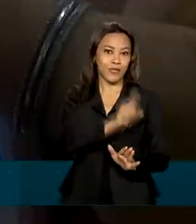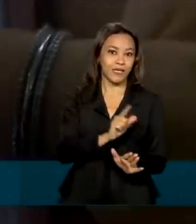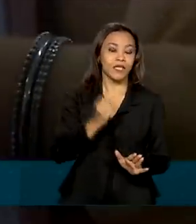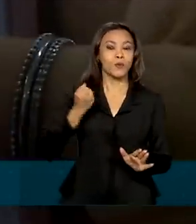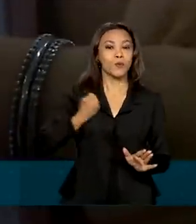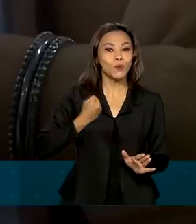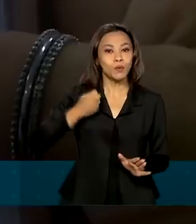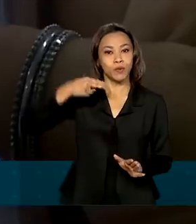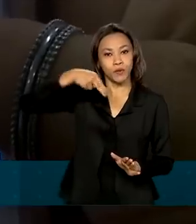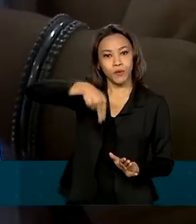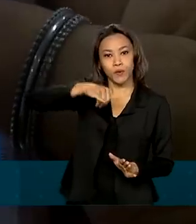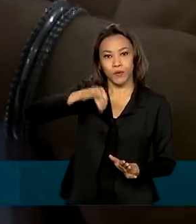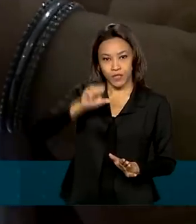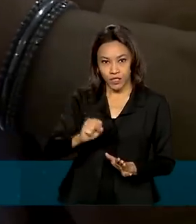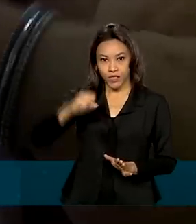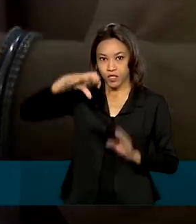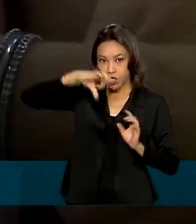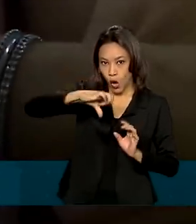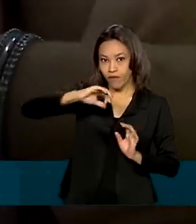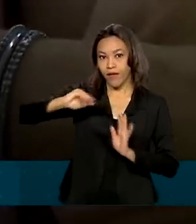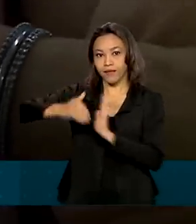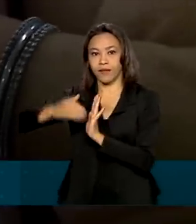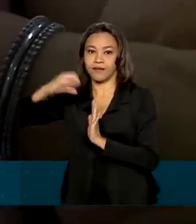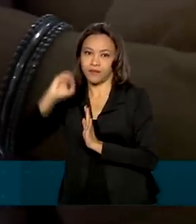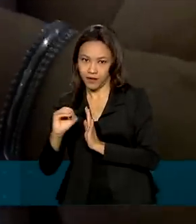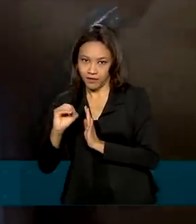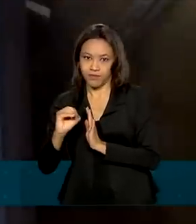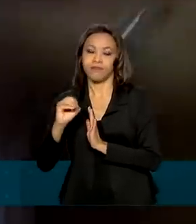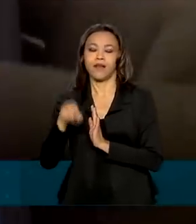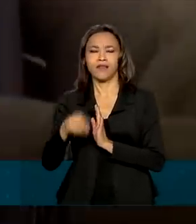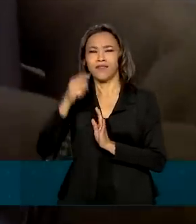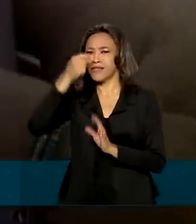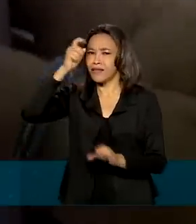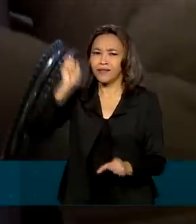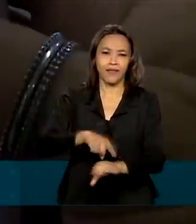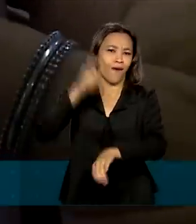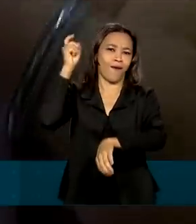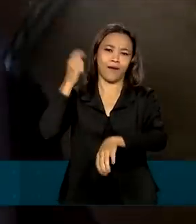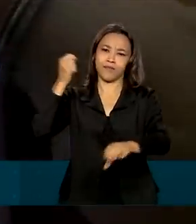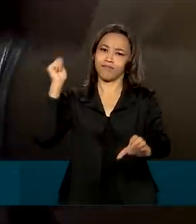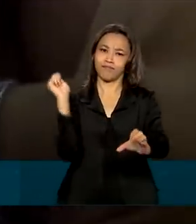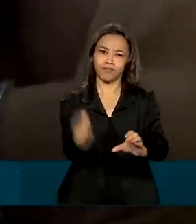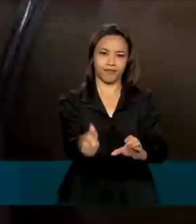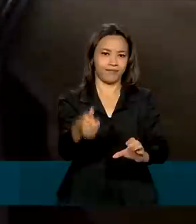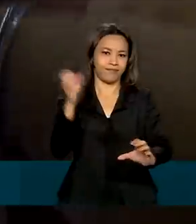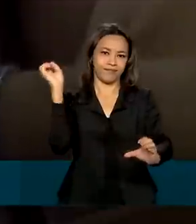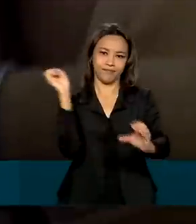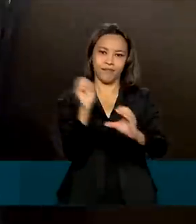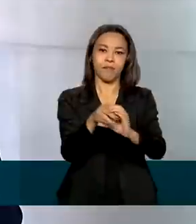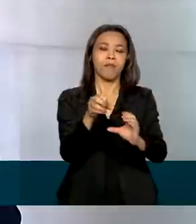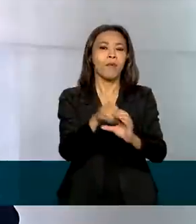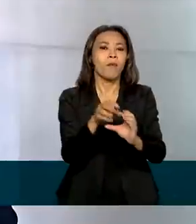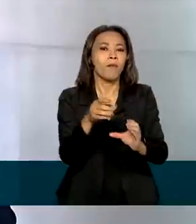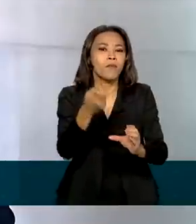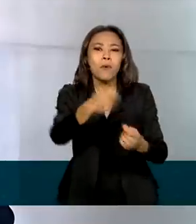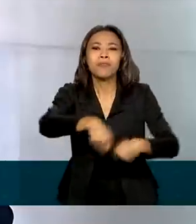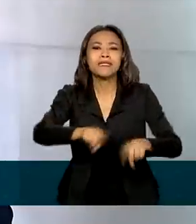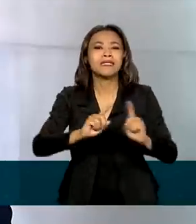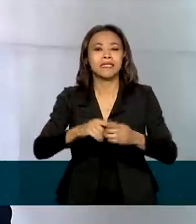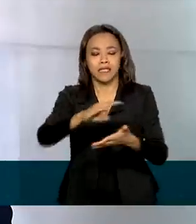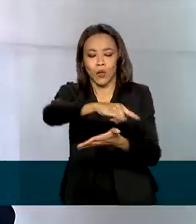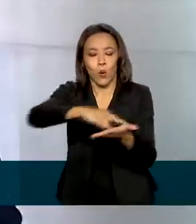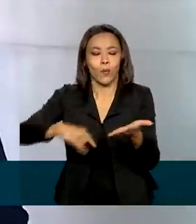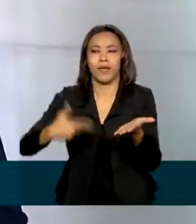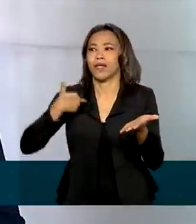final 9 e 0. Essa abertura vai ser feita de forma automática e escalonada pela Caixa Econômica Federal. Não precisa apresentar